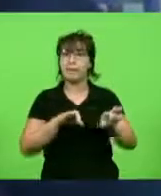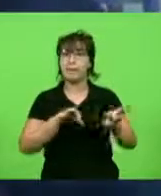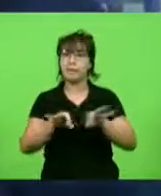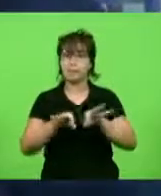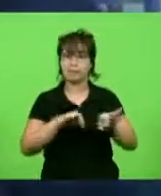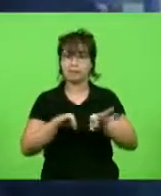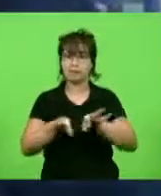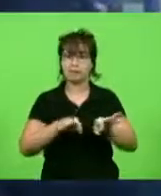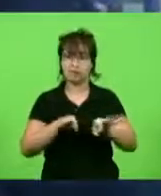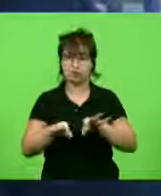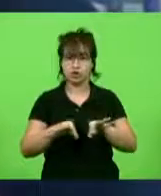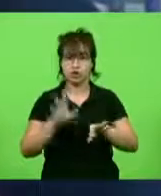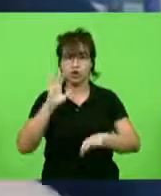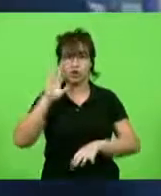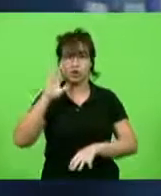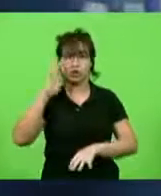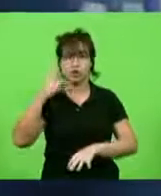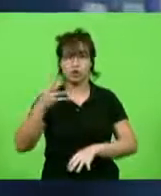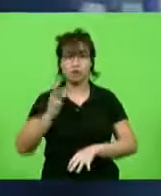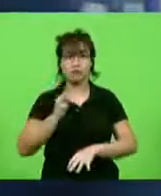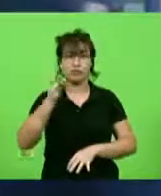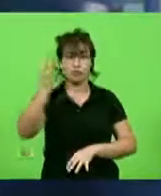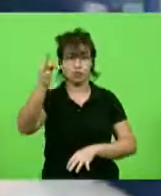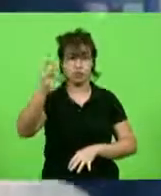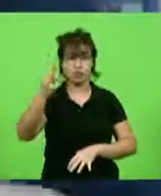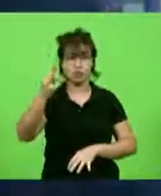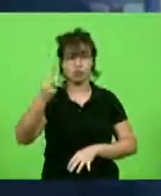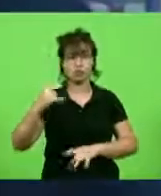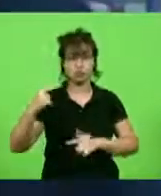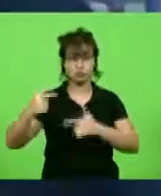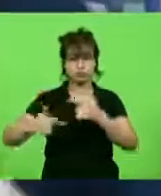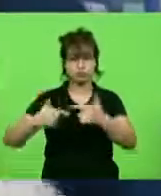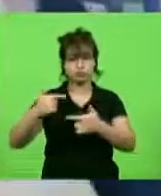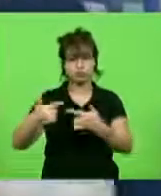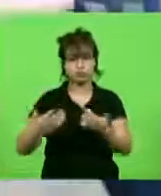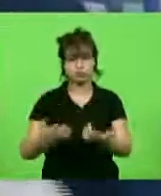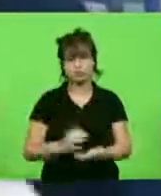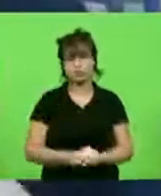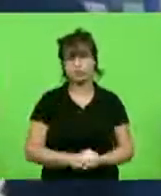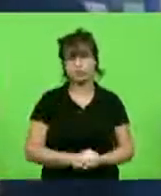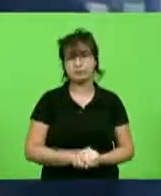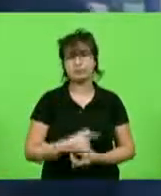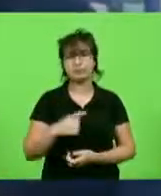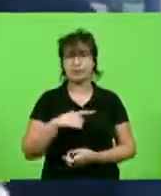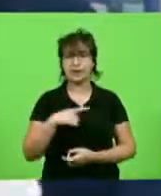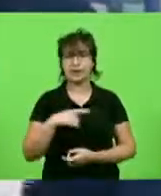as soluções para as futuras gerações, certo? Tem uma frase até